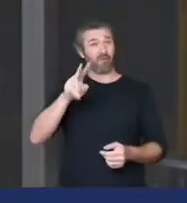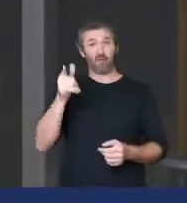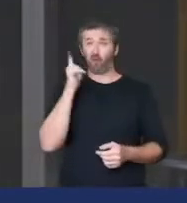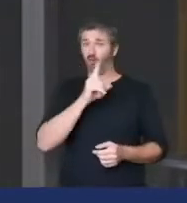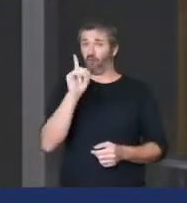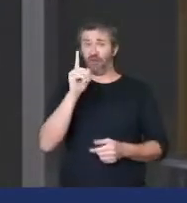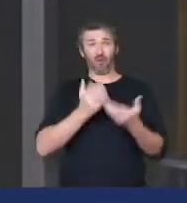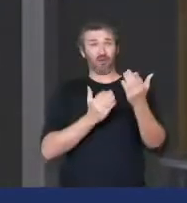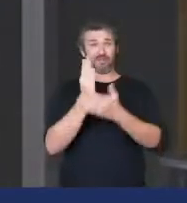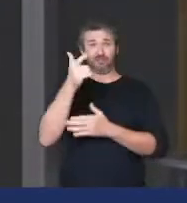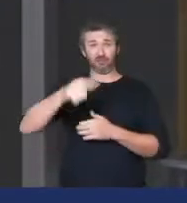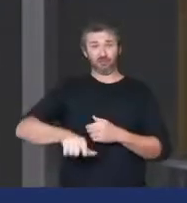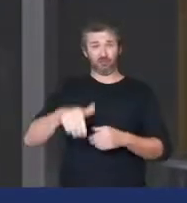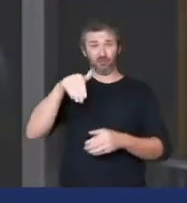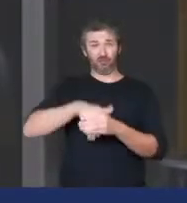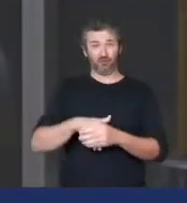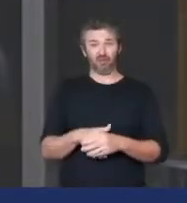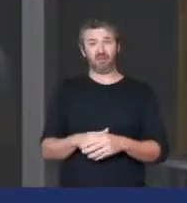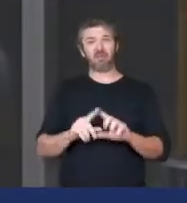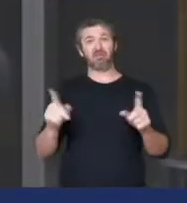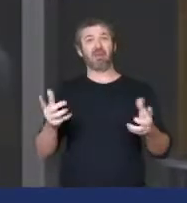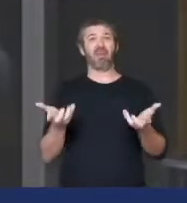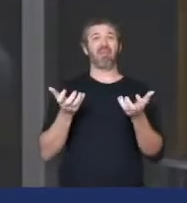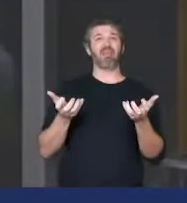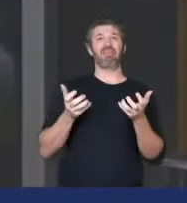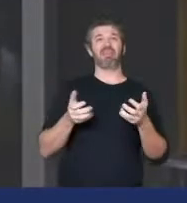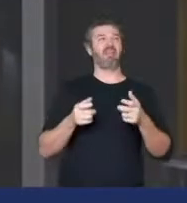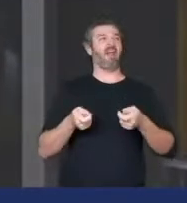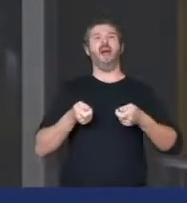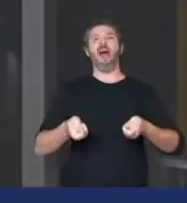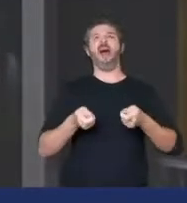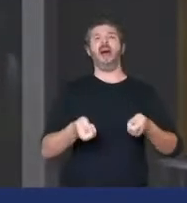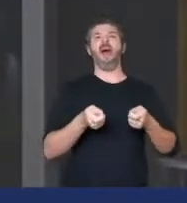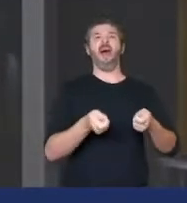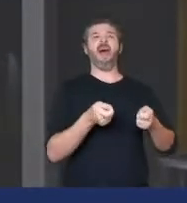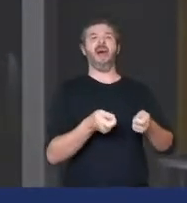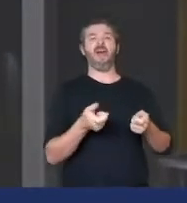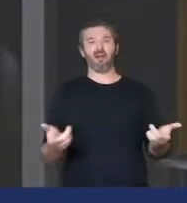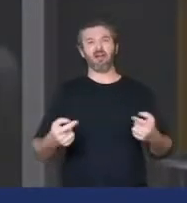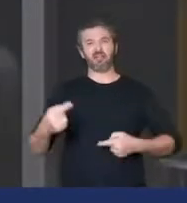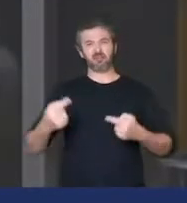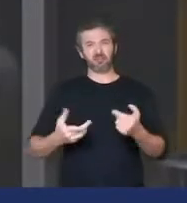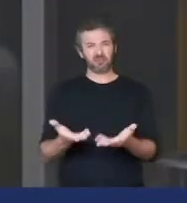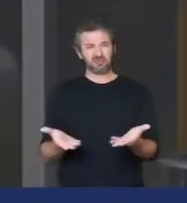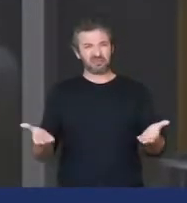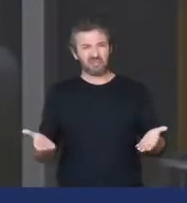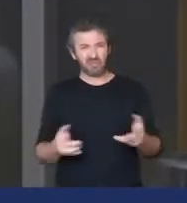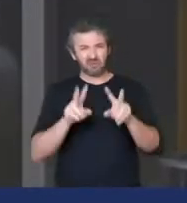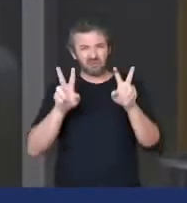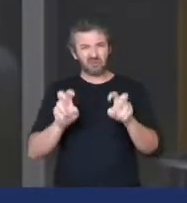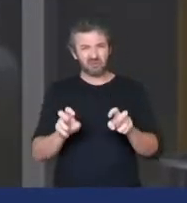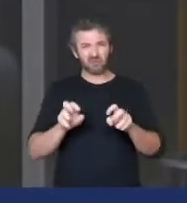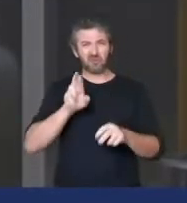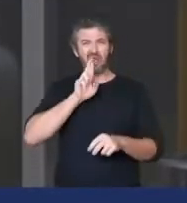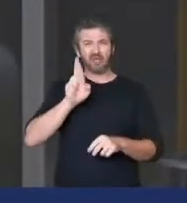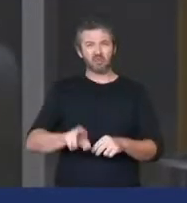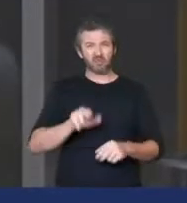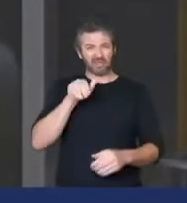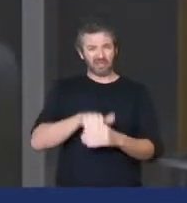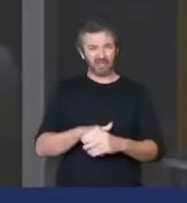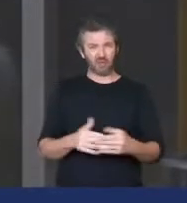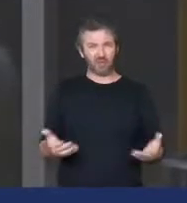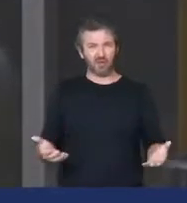essa eleição e fica querendo agitar essa discussão sobre o resultado eleitoral.